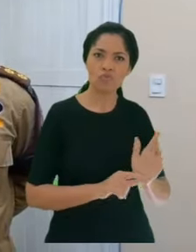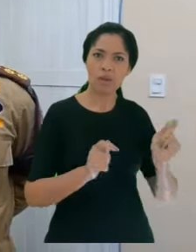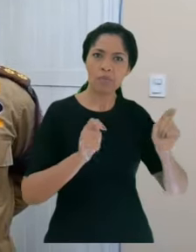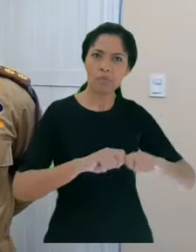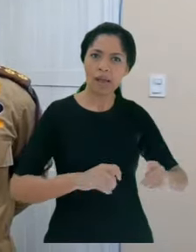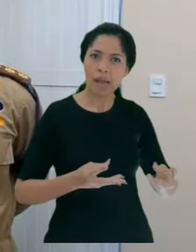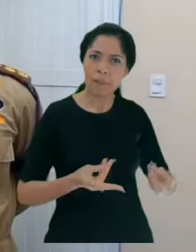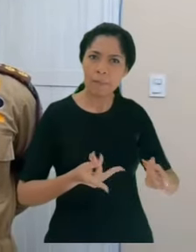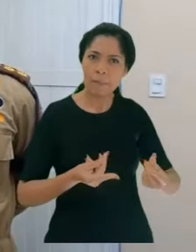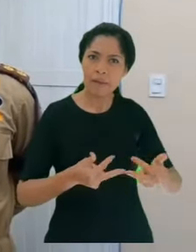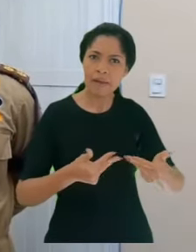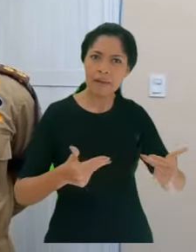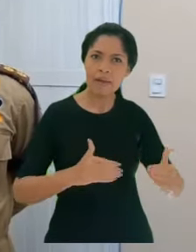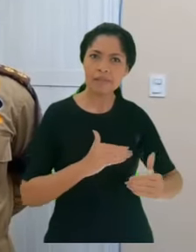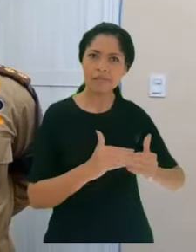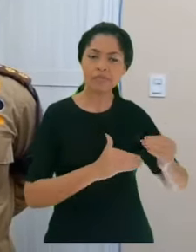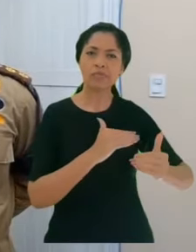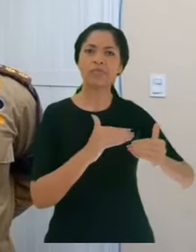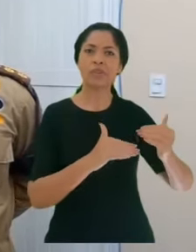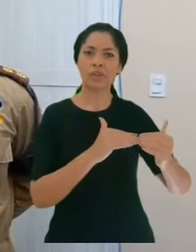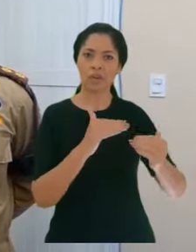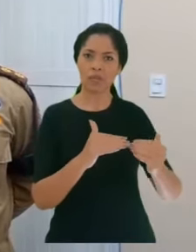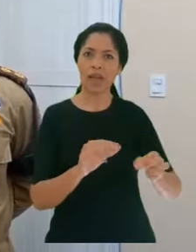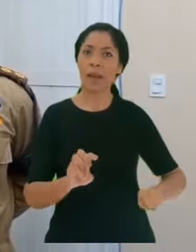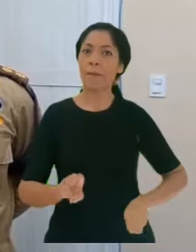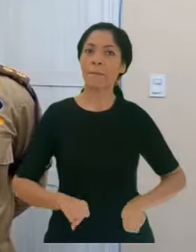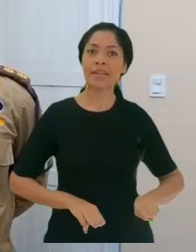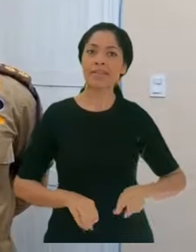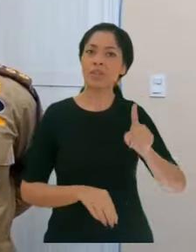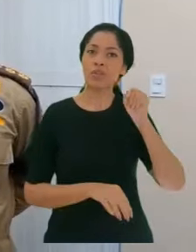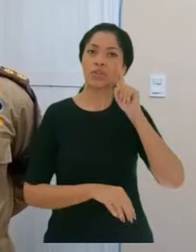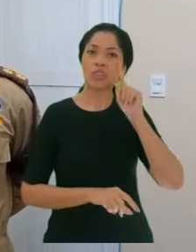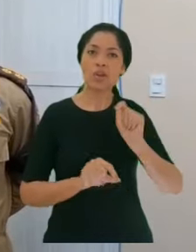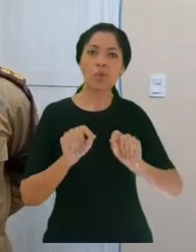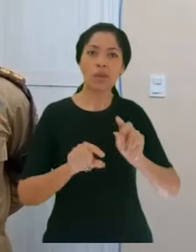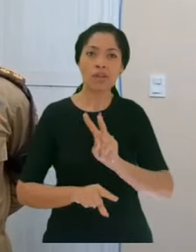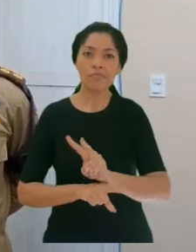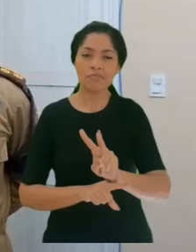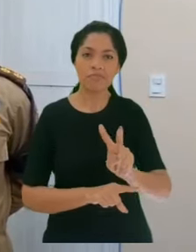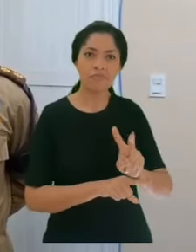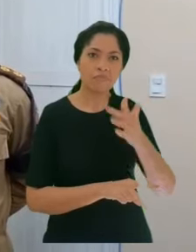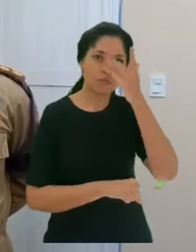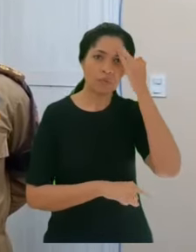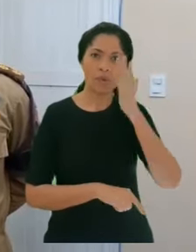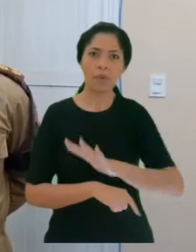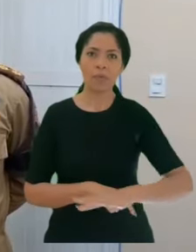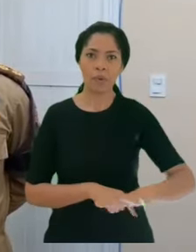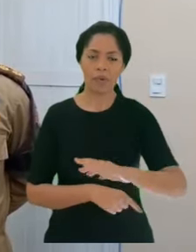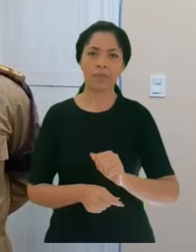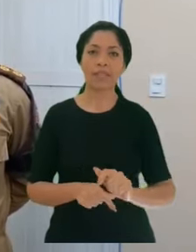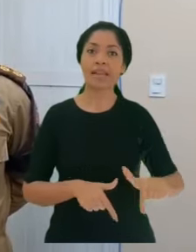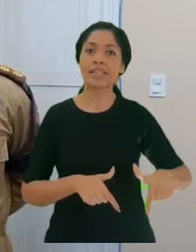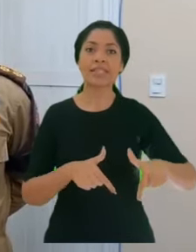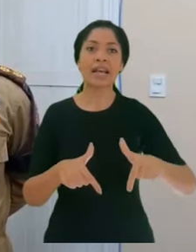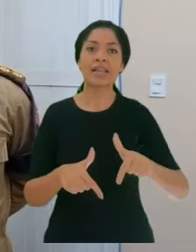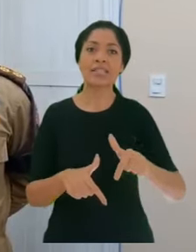dos policiais militares e de nossa tropa, na nossa missão diária de servir e proteger a população. Essa ação